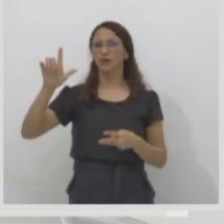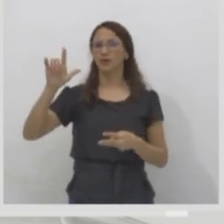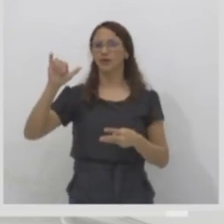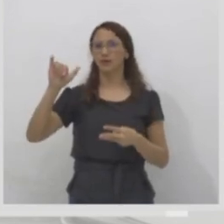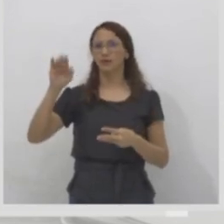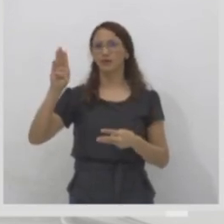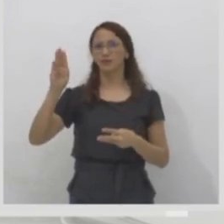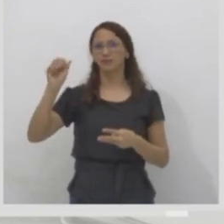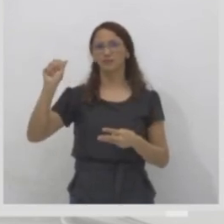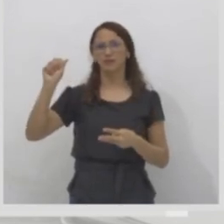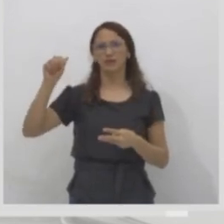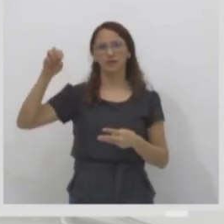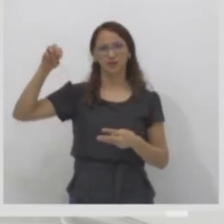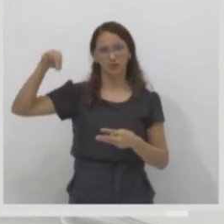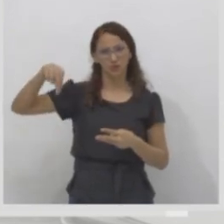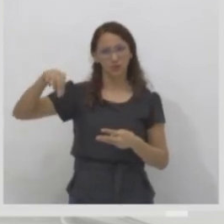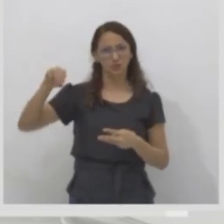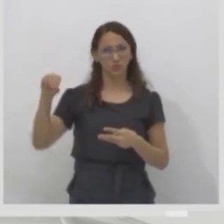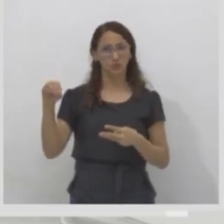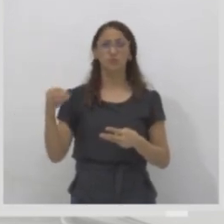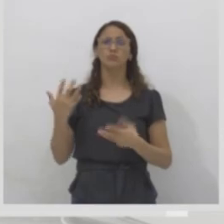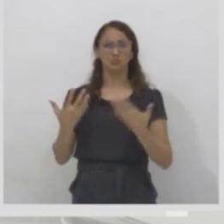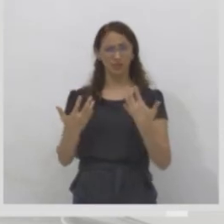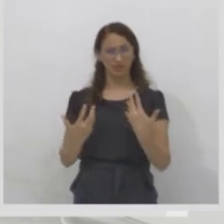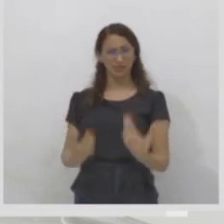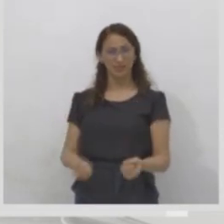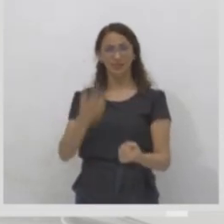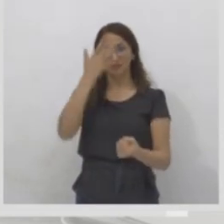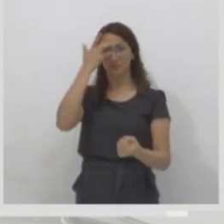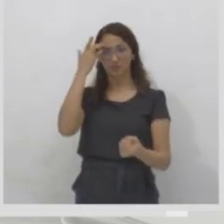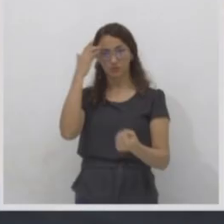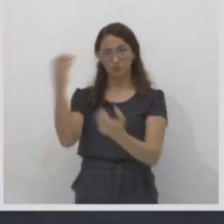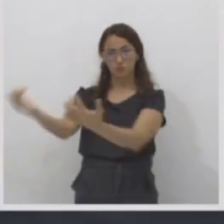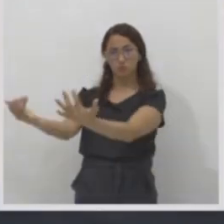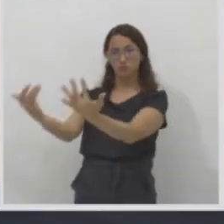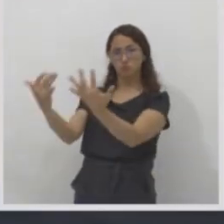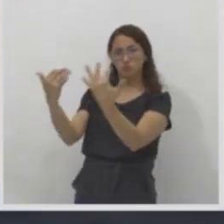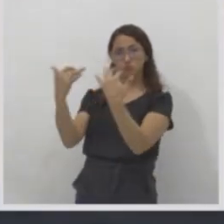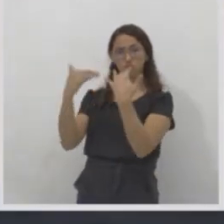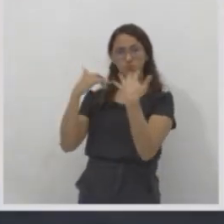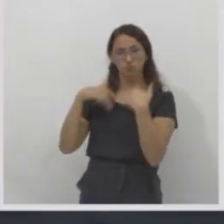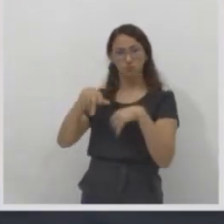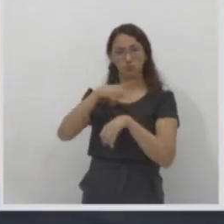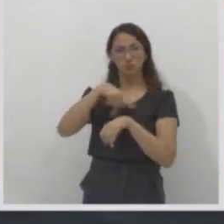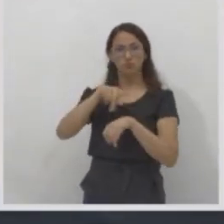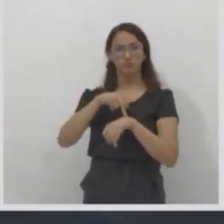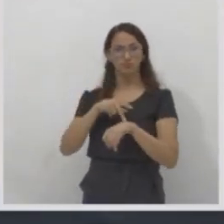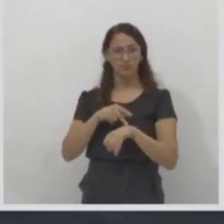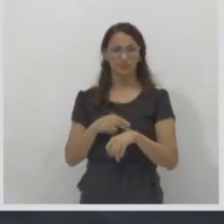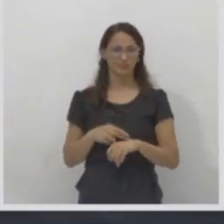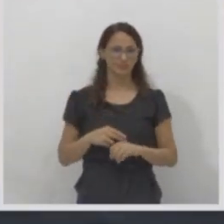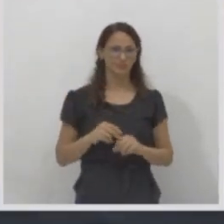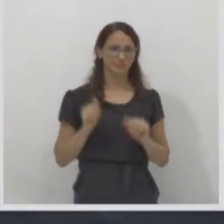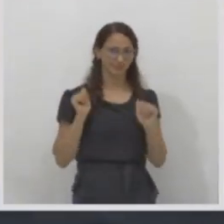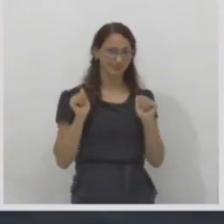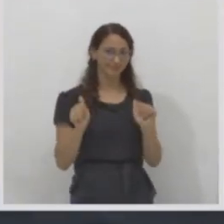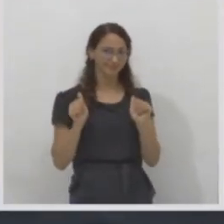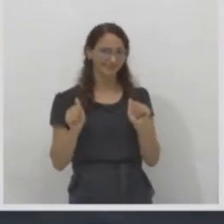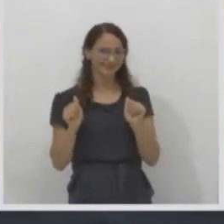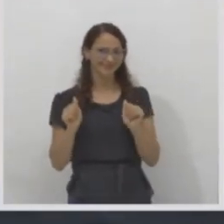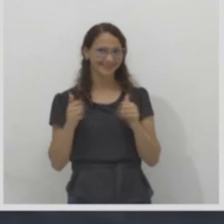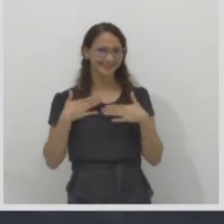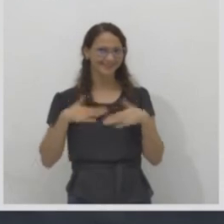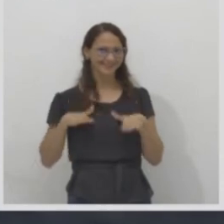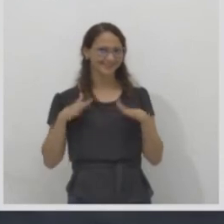recepcionando também palestinos. Tudo bem? Tudo tranquilo? Então, para vocês entenderem um pouco